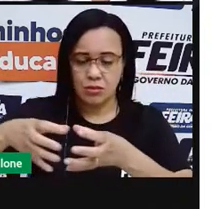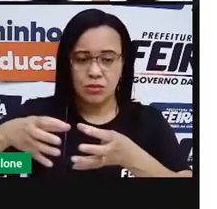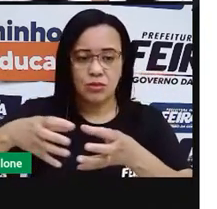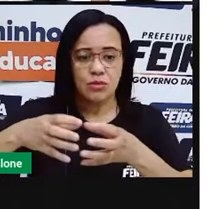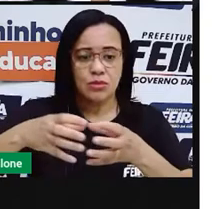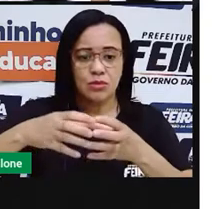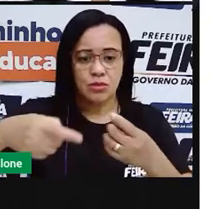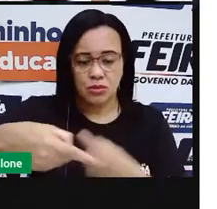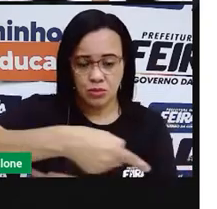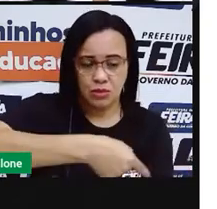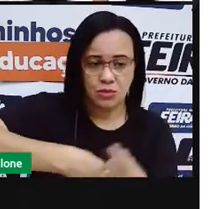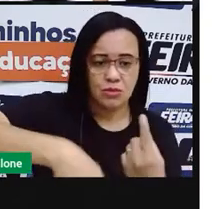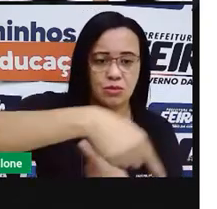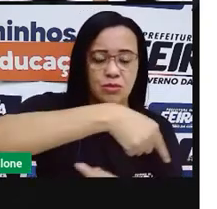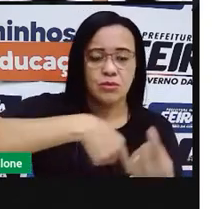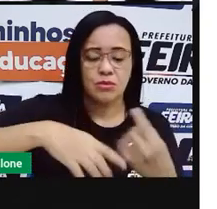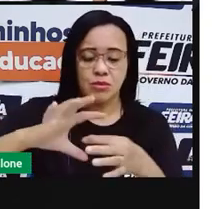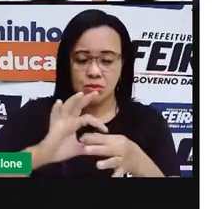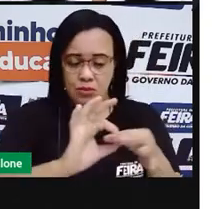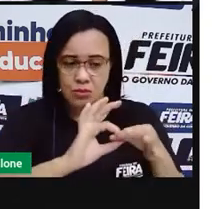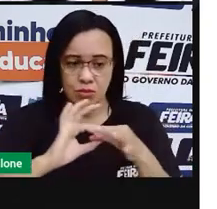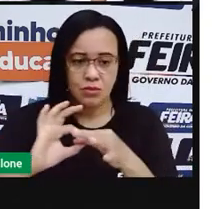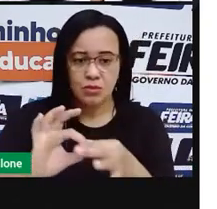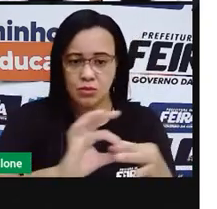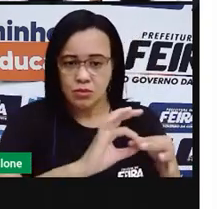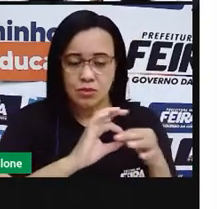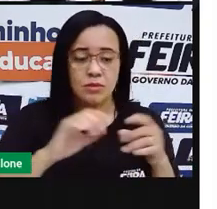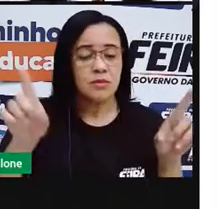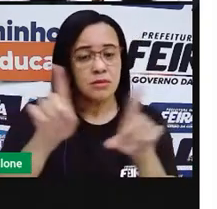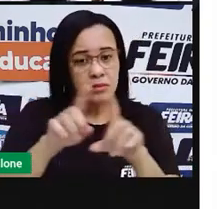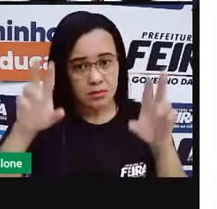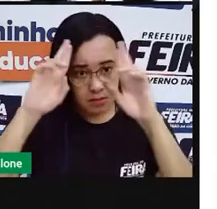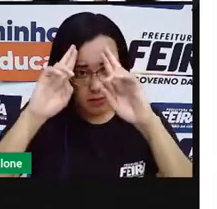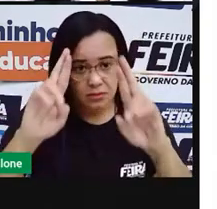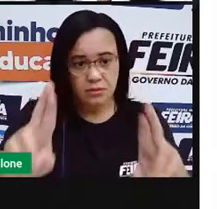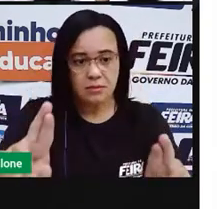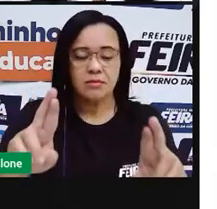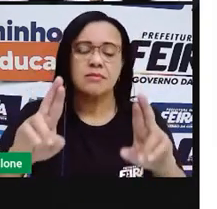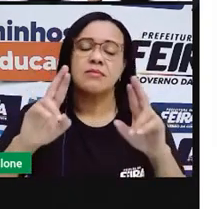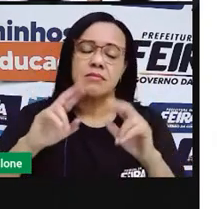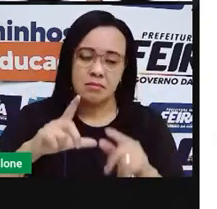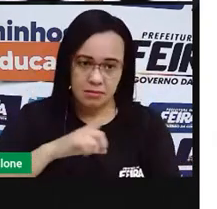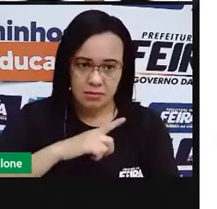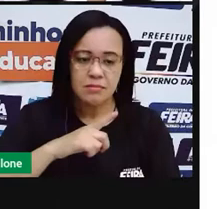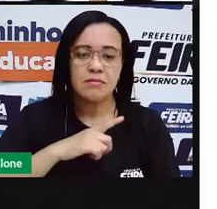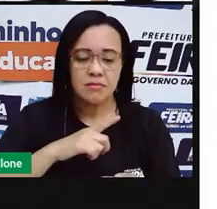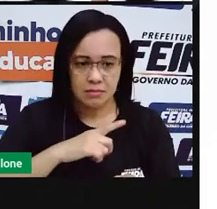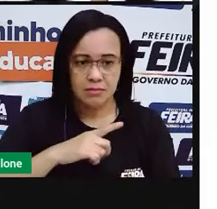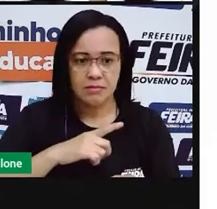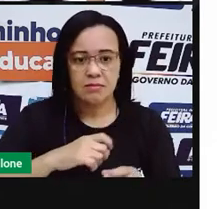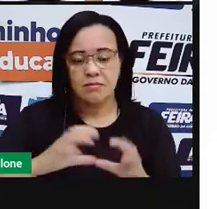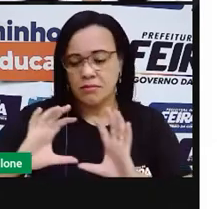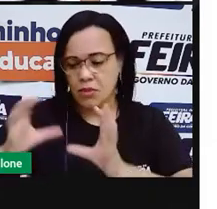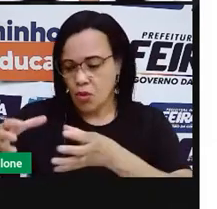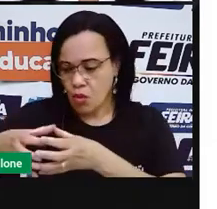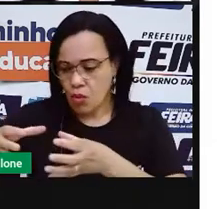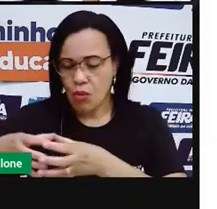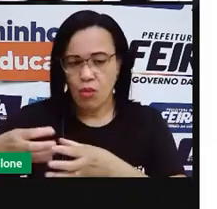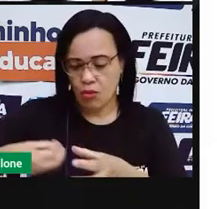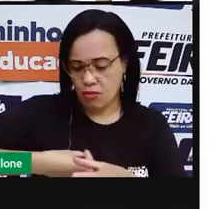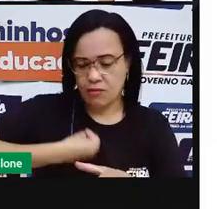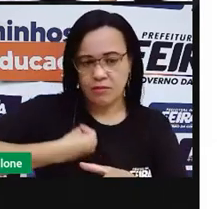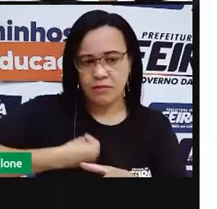em sociedade. Mantendo aí uma boa convivência com o nosso pai, com nosso amigo, com nosso familiar,